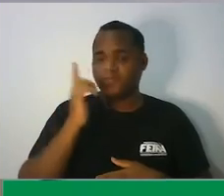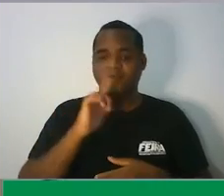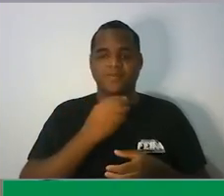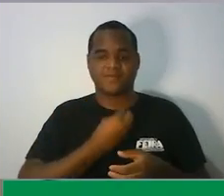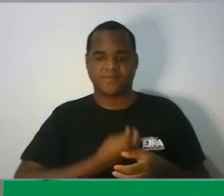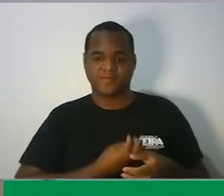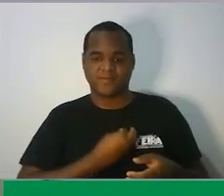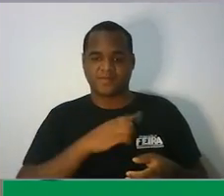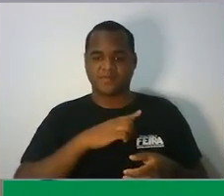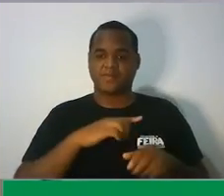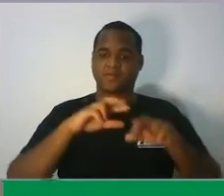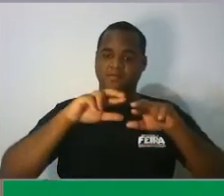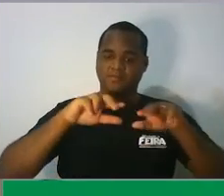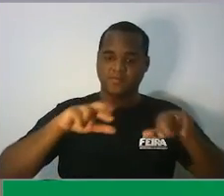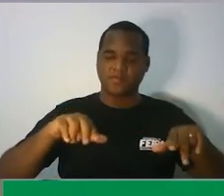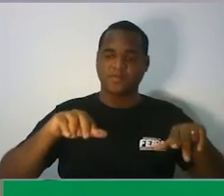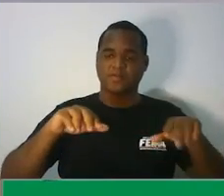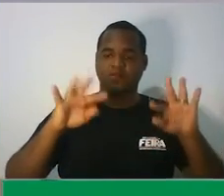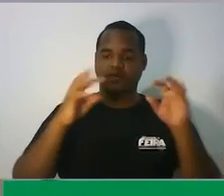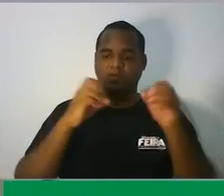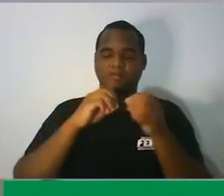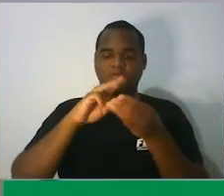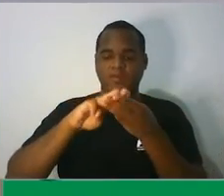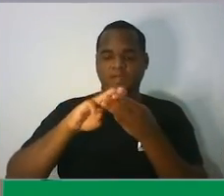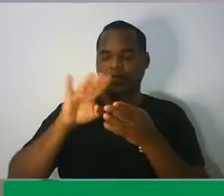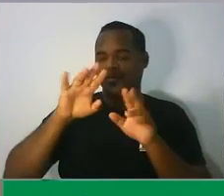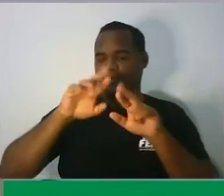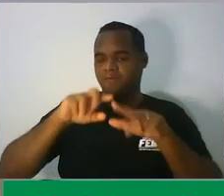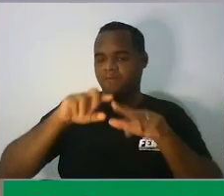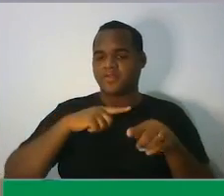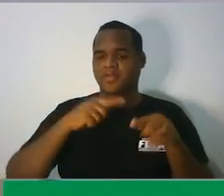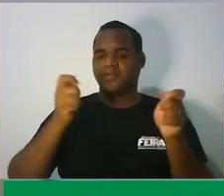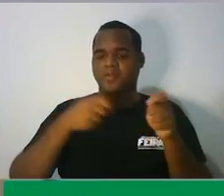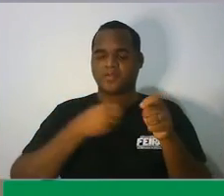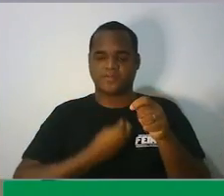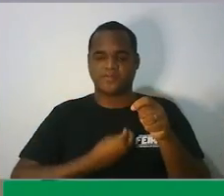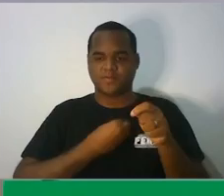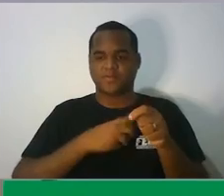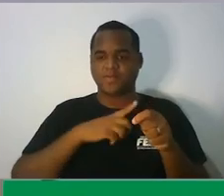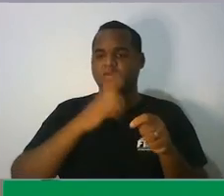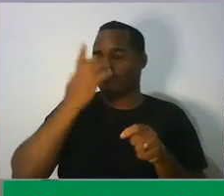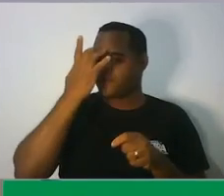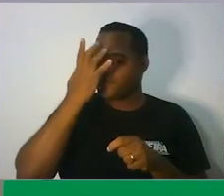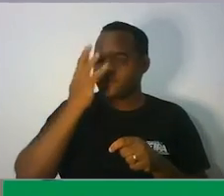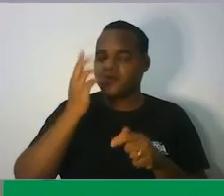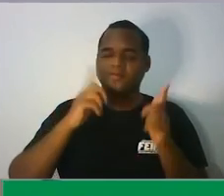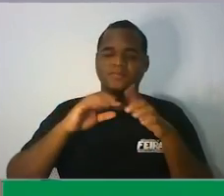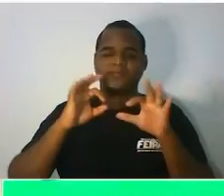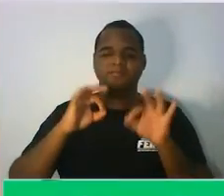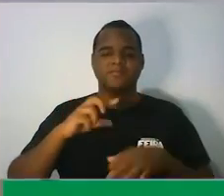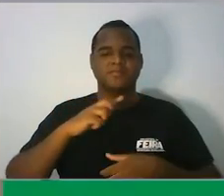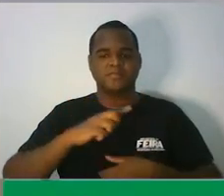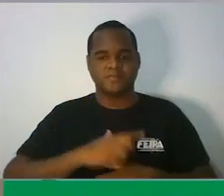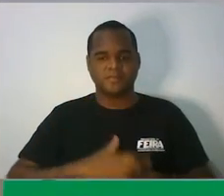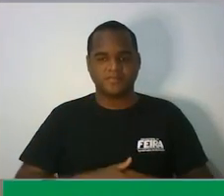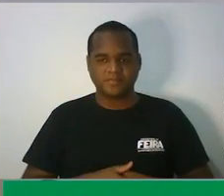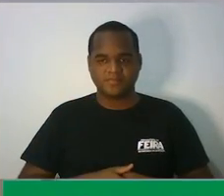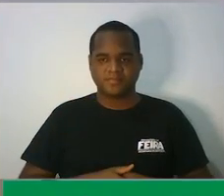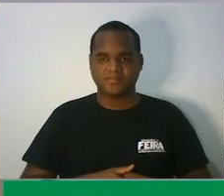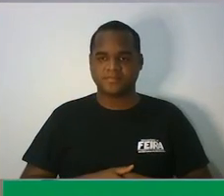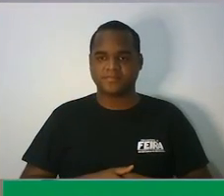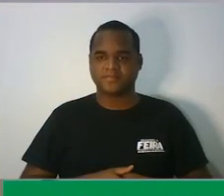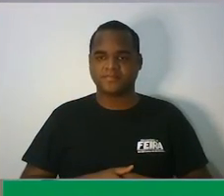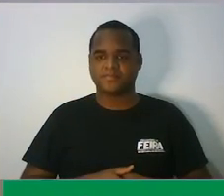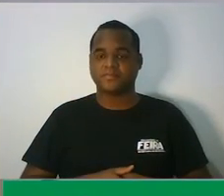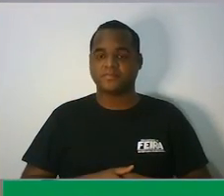na verdade toda matemática ela foi construída pensando em facilitar a nossa vida certo? já vou dizer